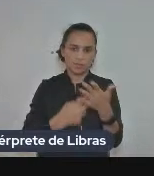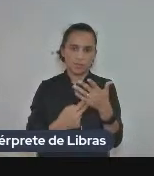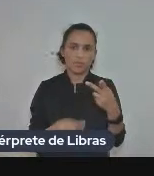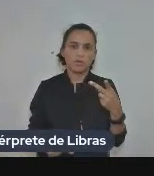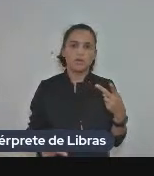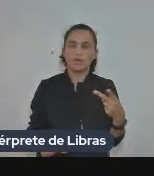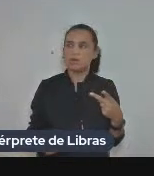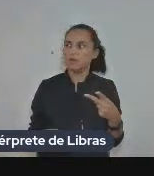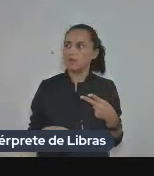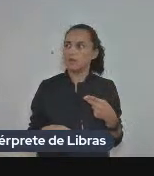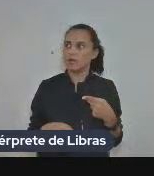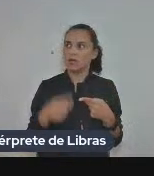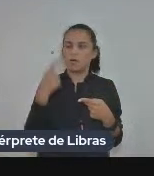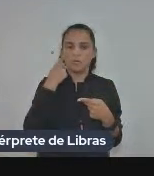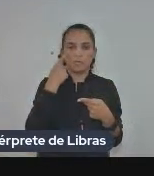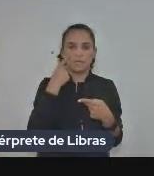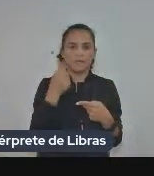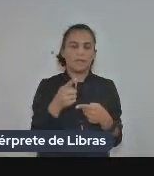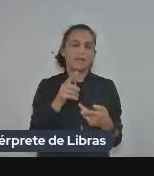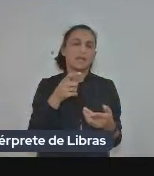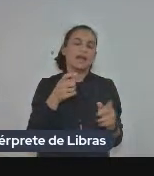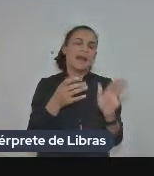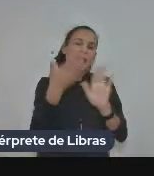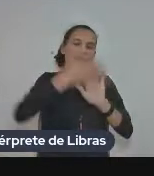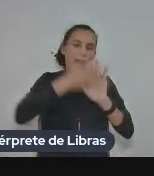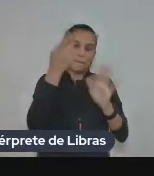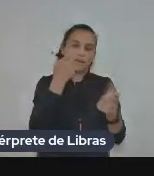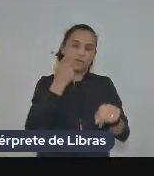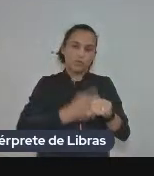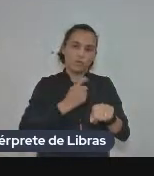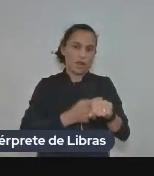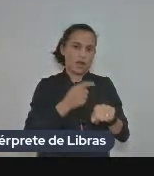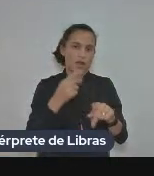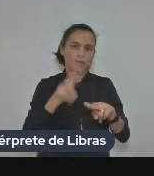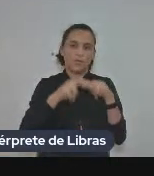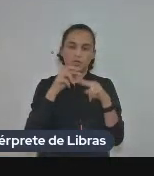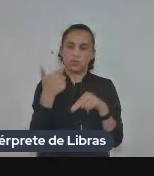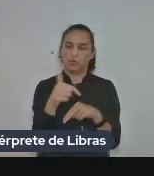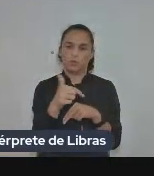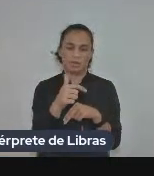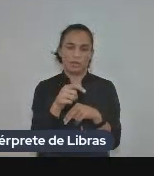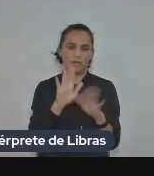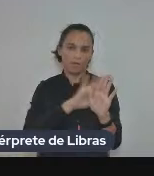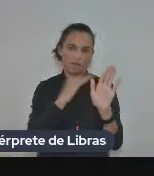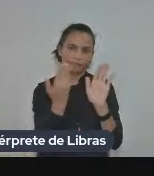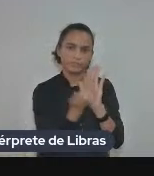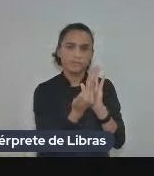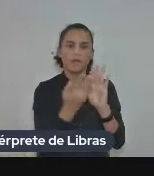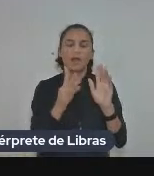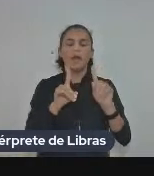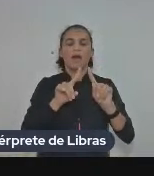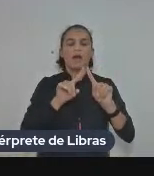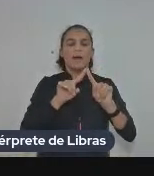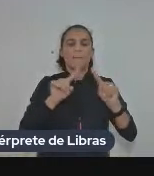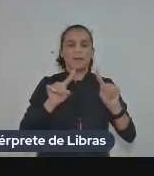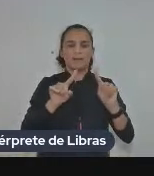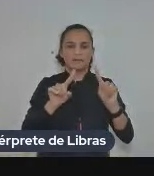tem uma edição de capa dura ela não tem orelha então na edição da